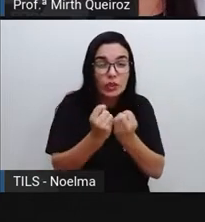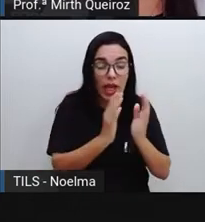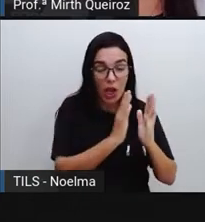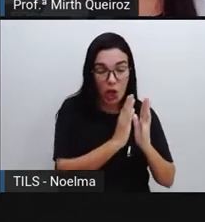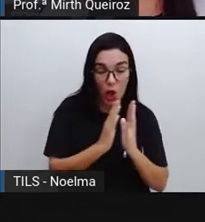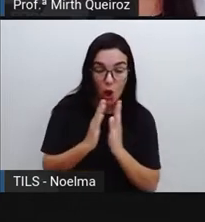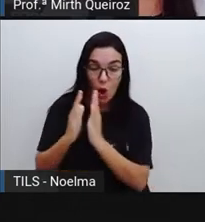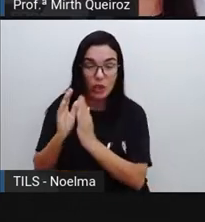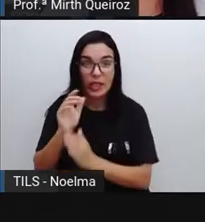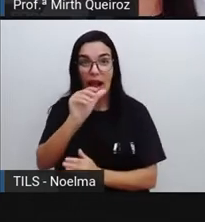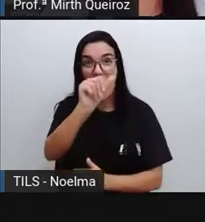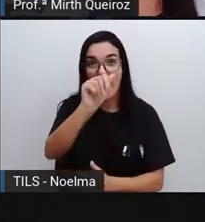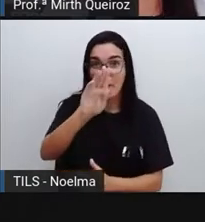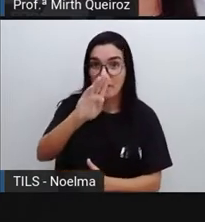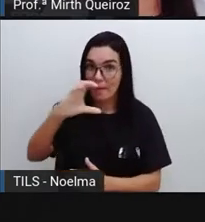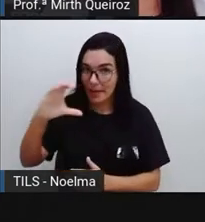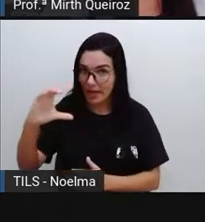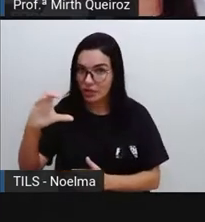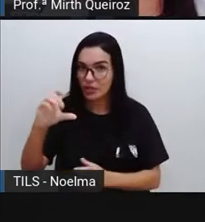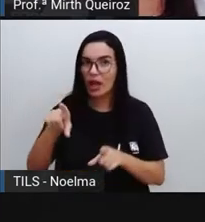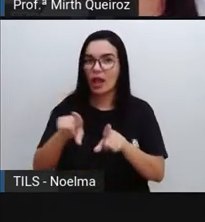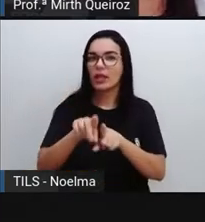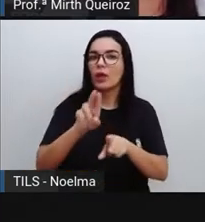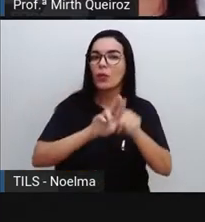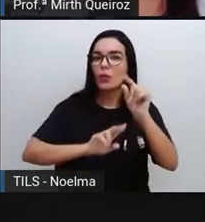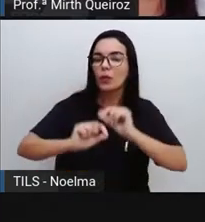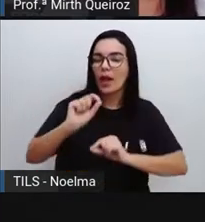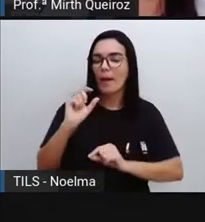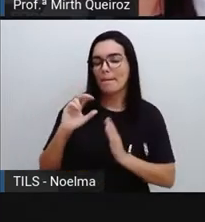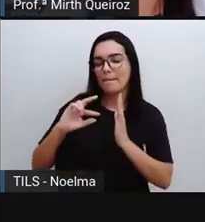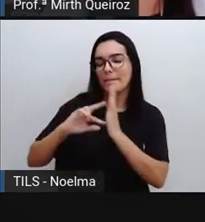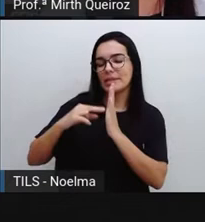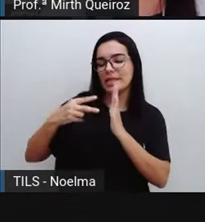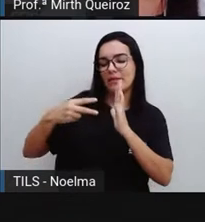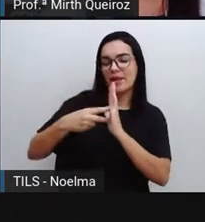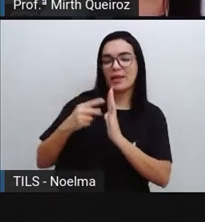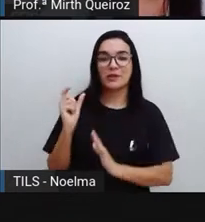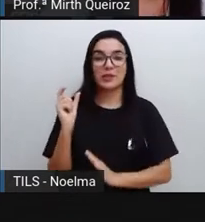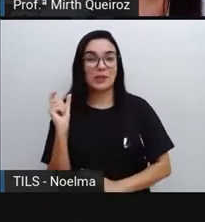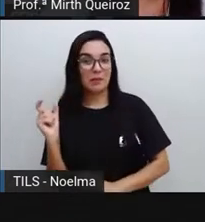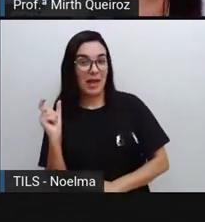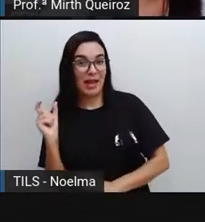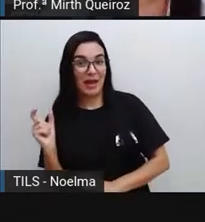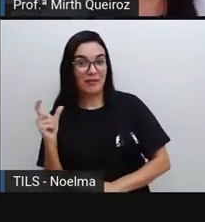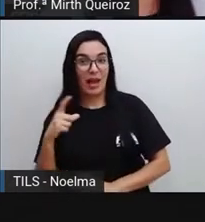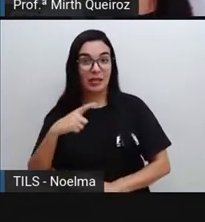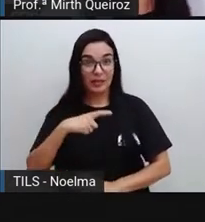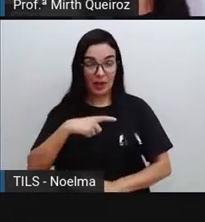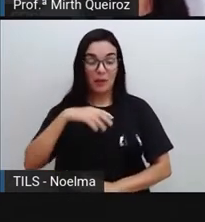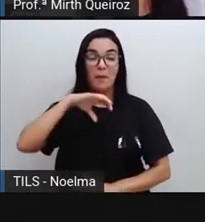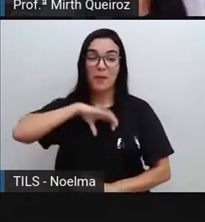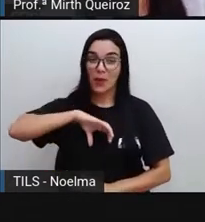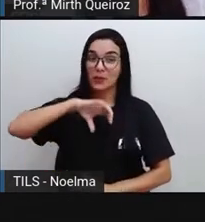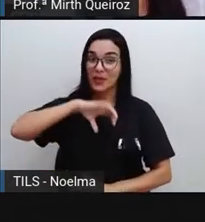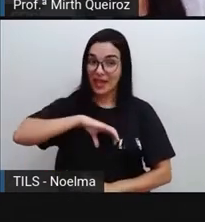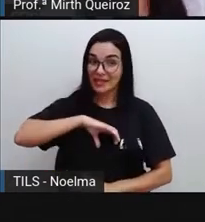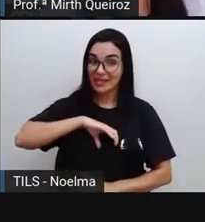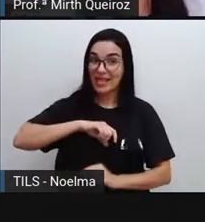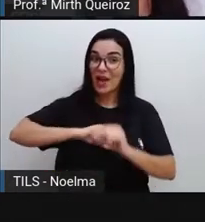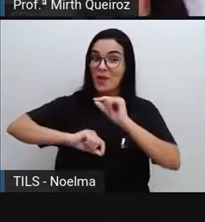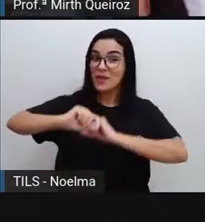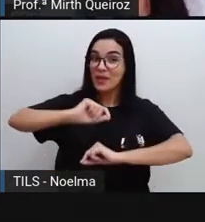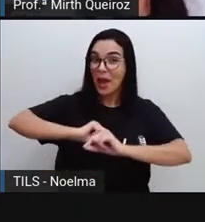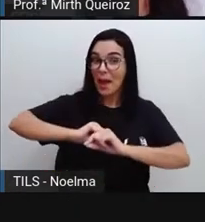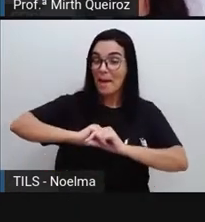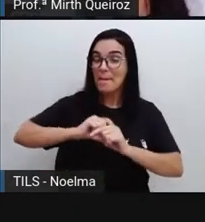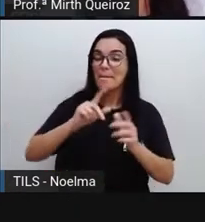os significados ou traduções de palavras. Nós temos o dicionário de português que a gente vai procurar